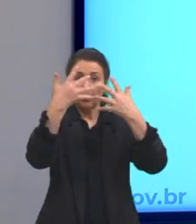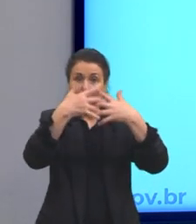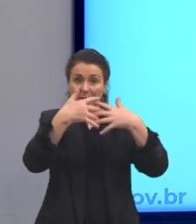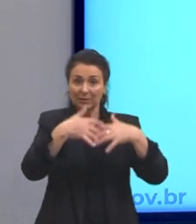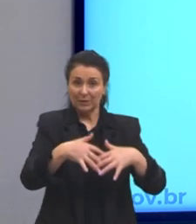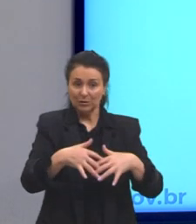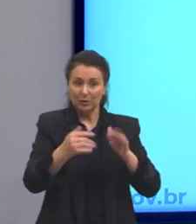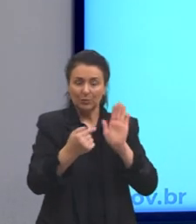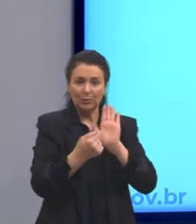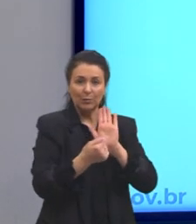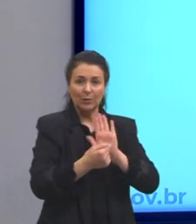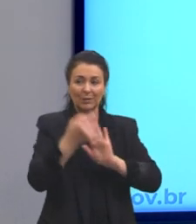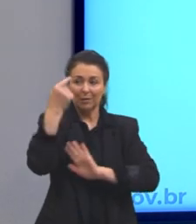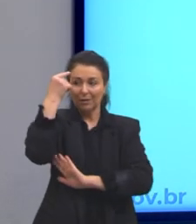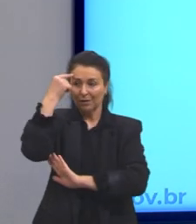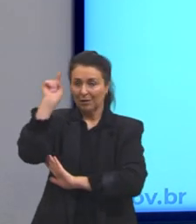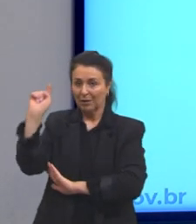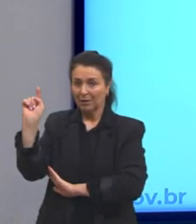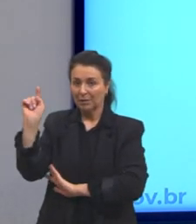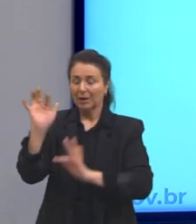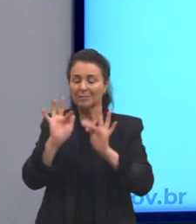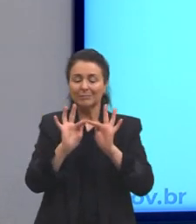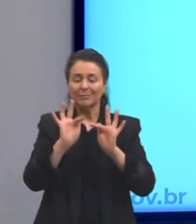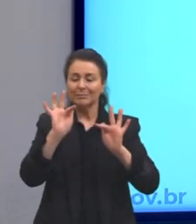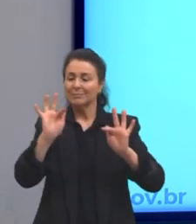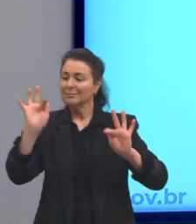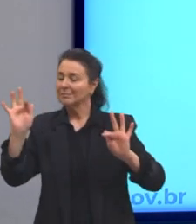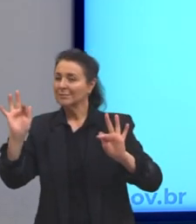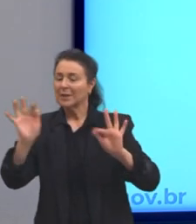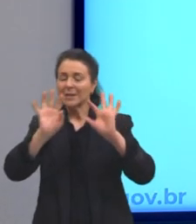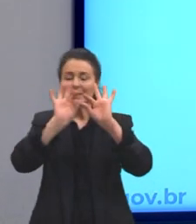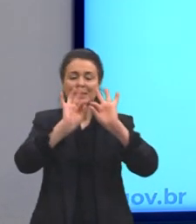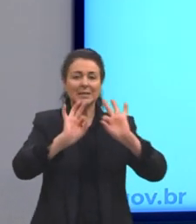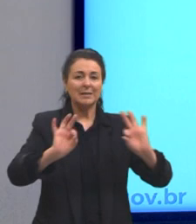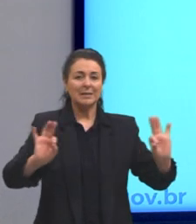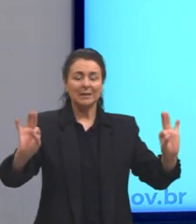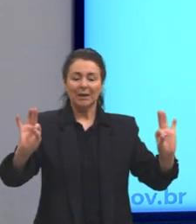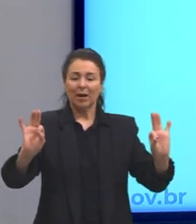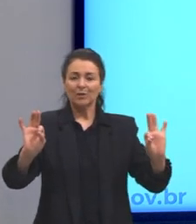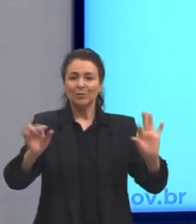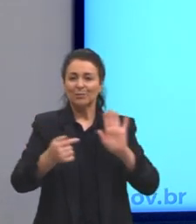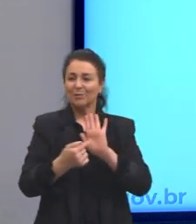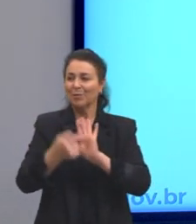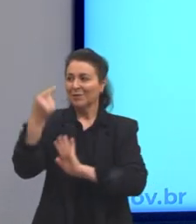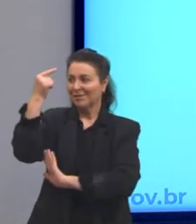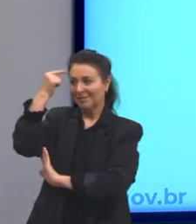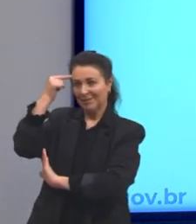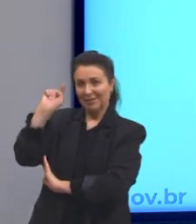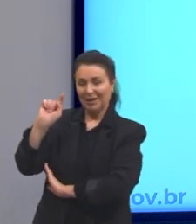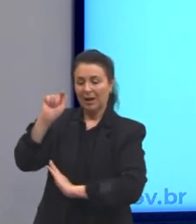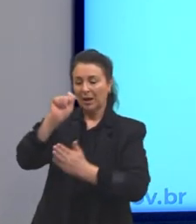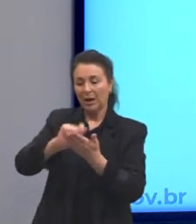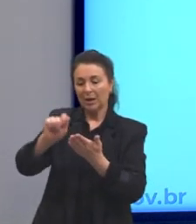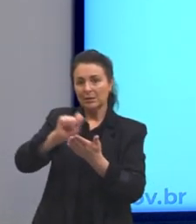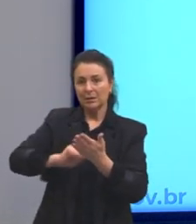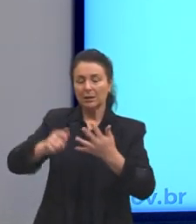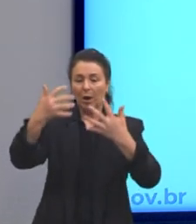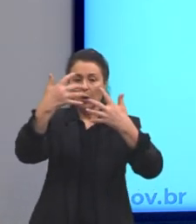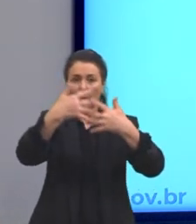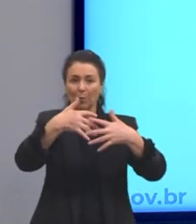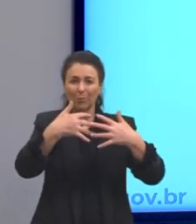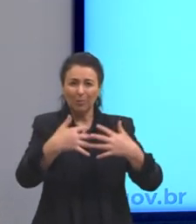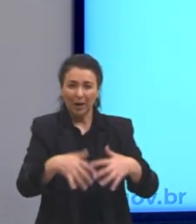ideias. No arcadismo, a simplicidade na exposição de ideias. Escrita complexa,